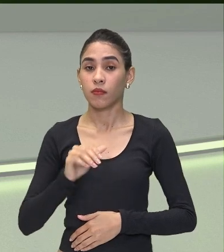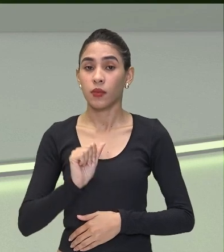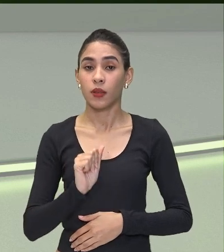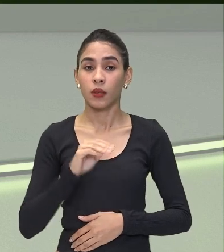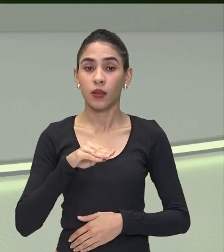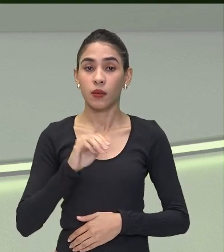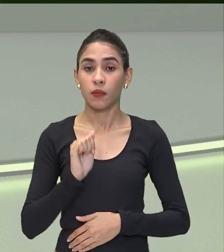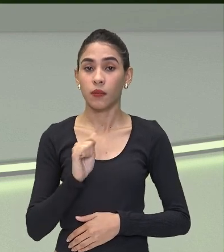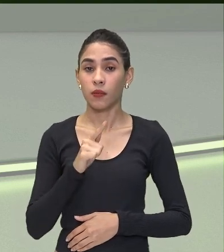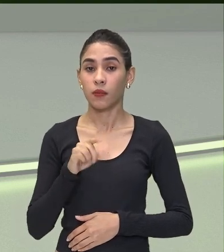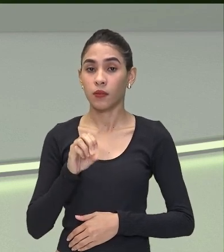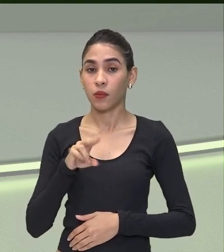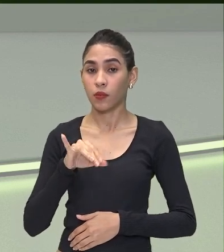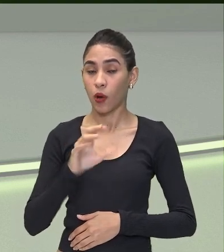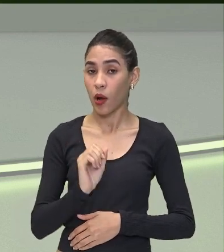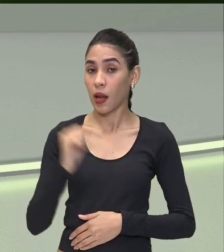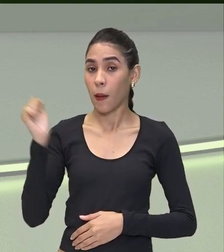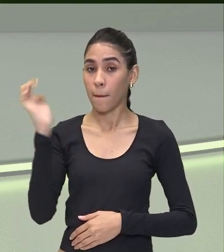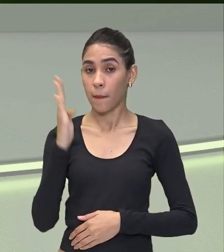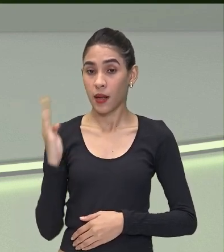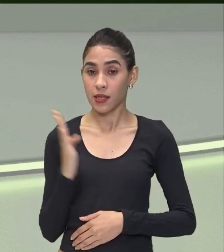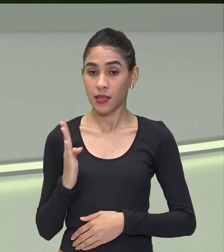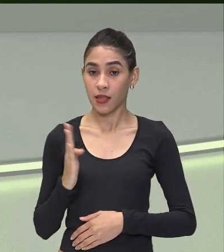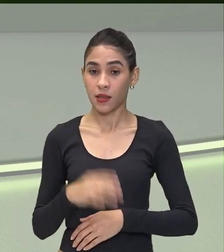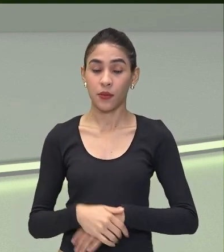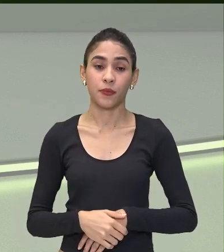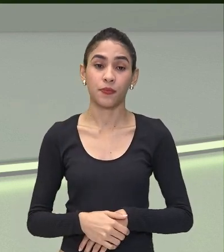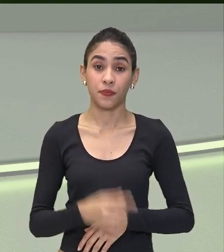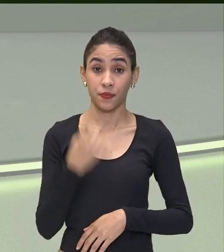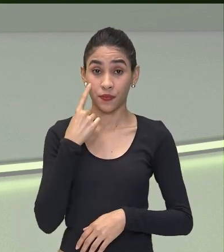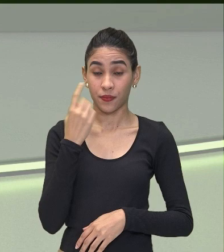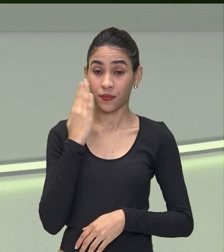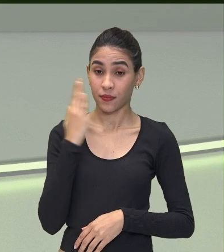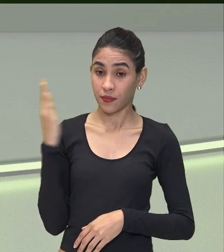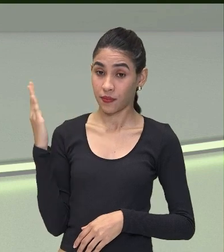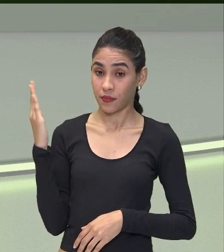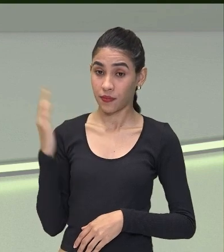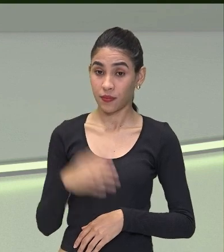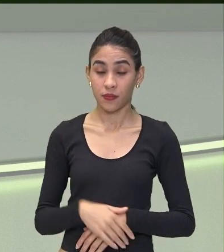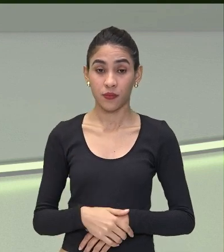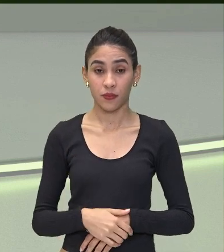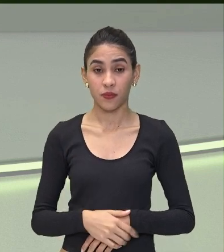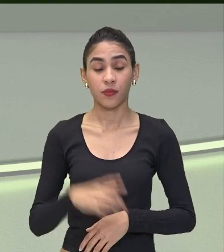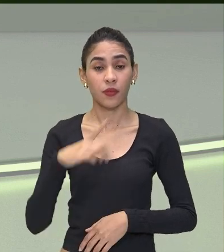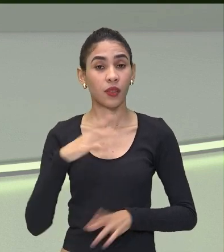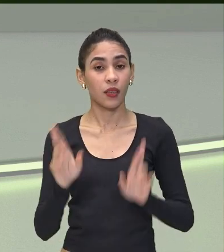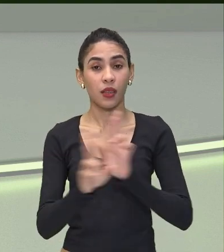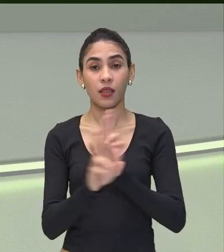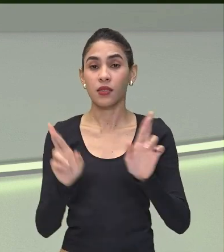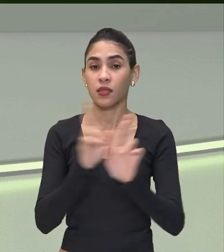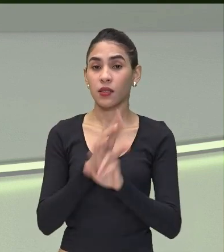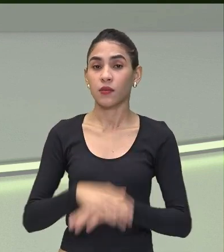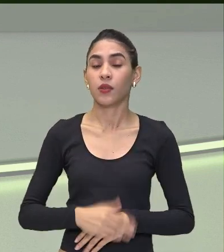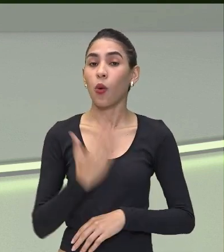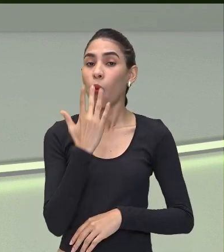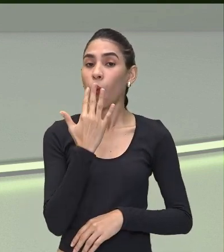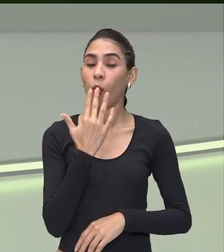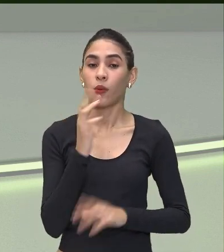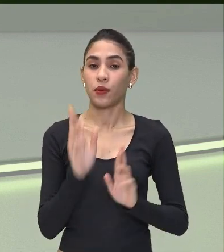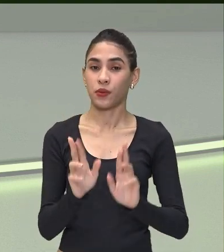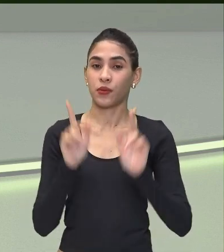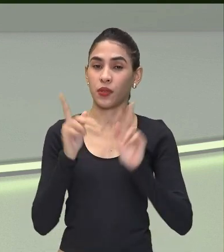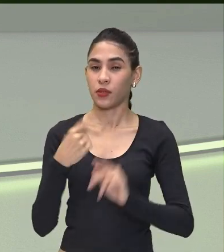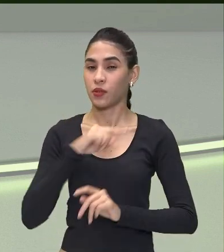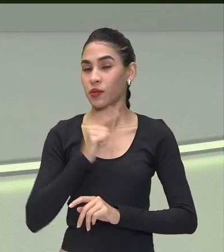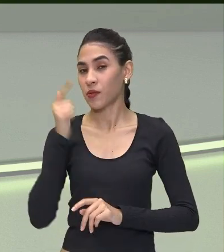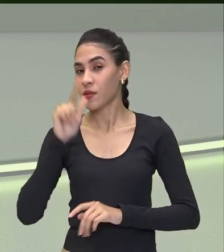biomas Brasileiros Né? A gente pode observar Que os biomas Eles estão aqui Relacionados Com cores diferentes Para a gente